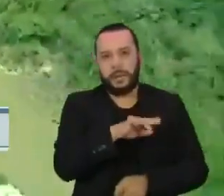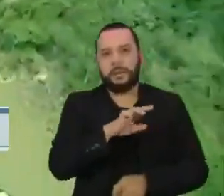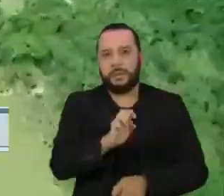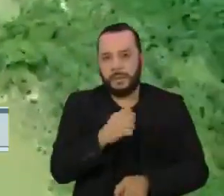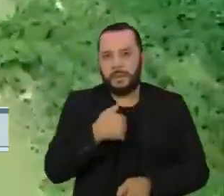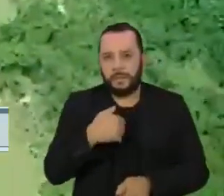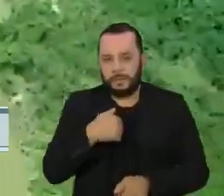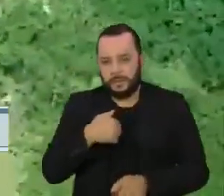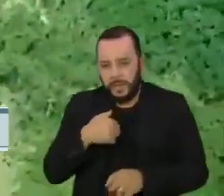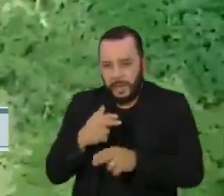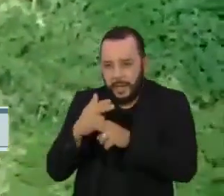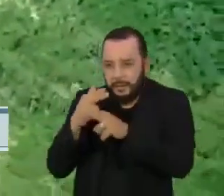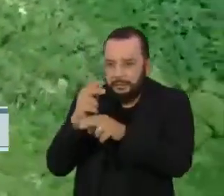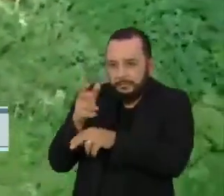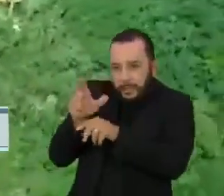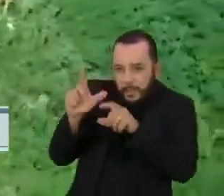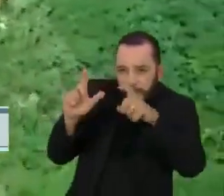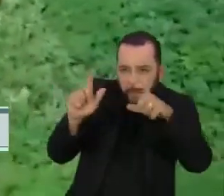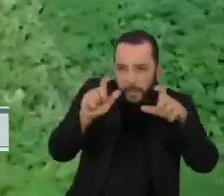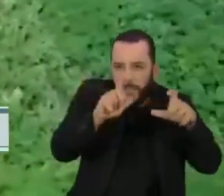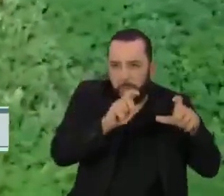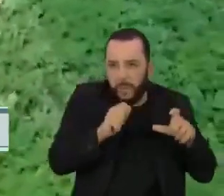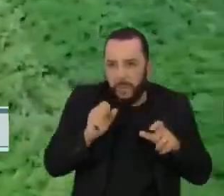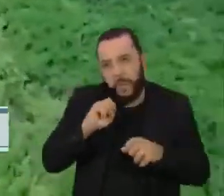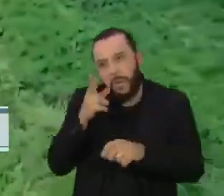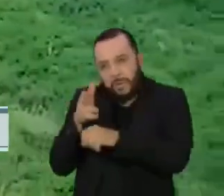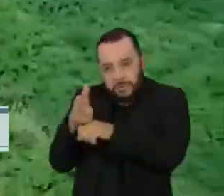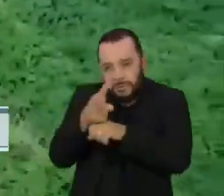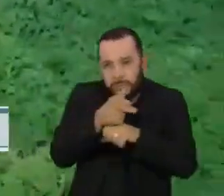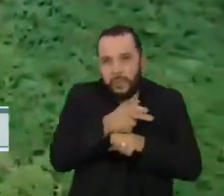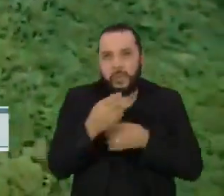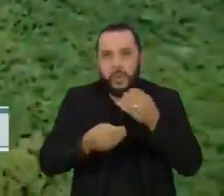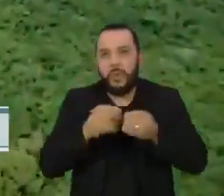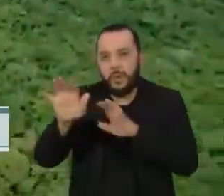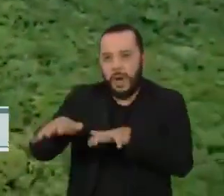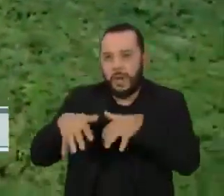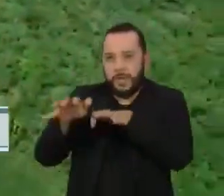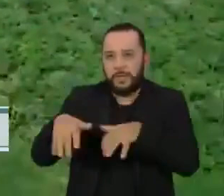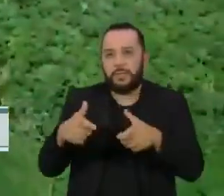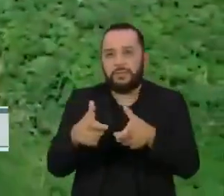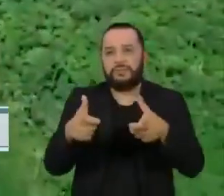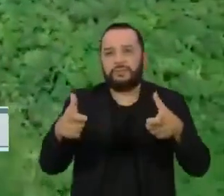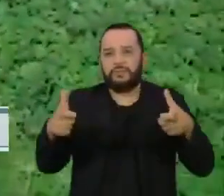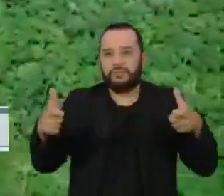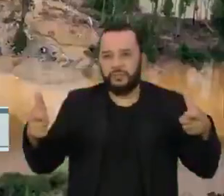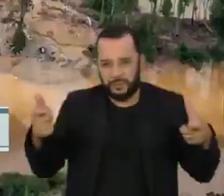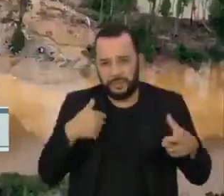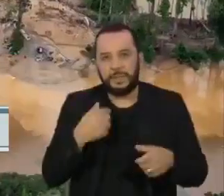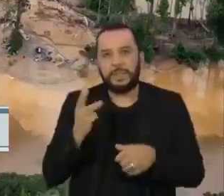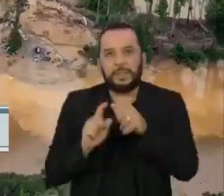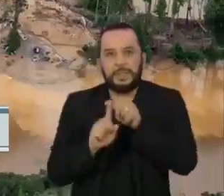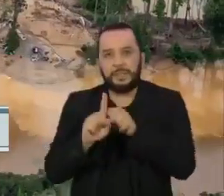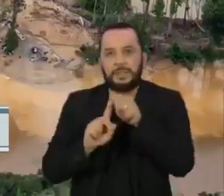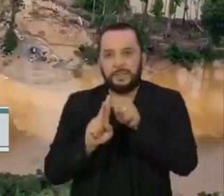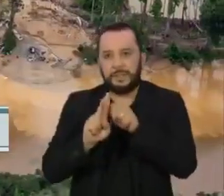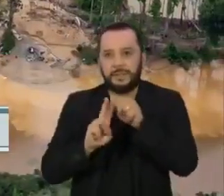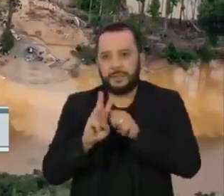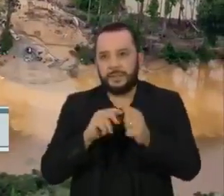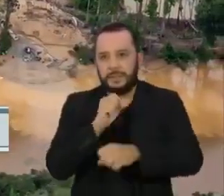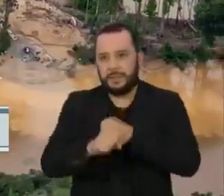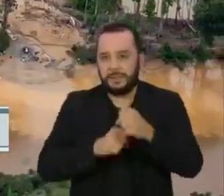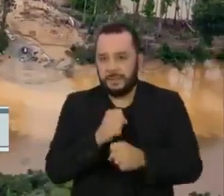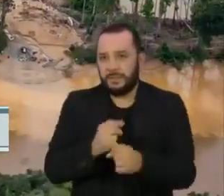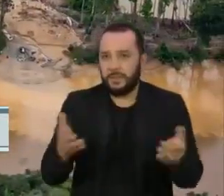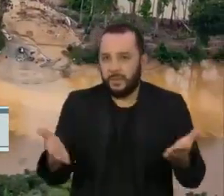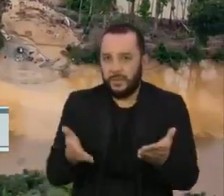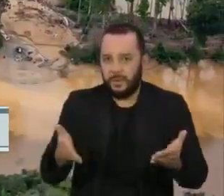produziam um levantamento sobre o crescimento do garimpo nos três primeiros meses deste ano. O estudo mostrou